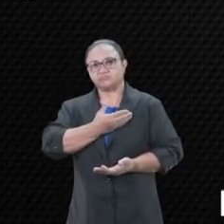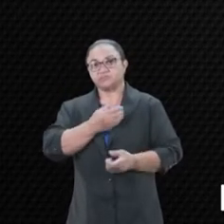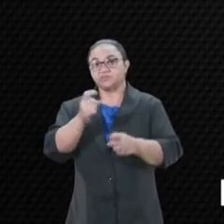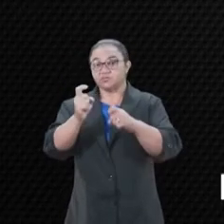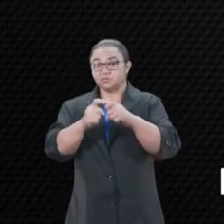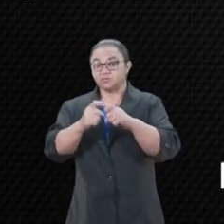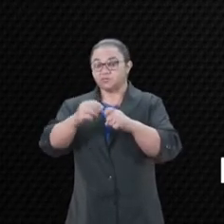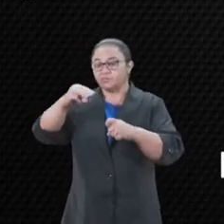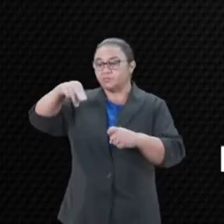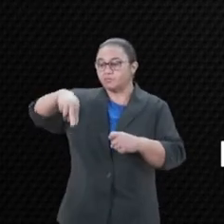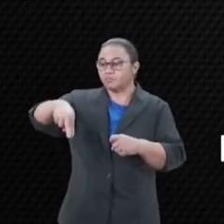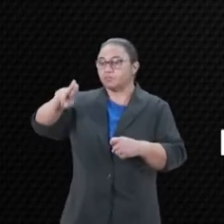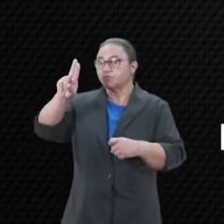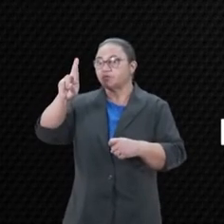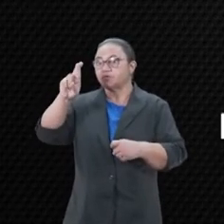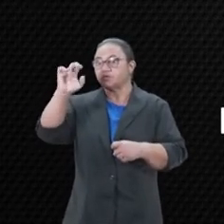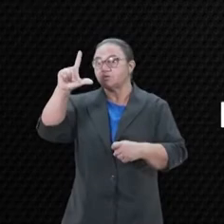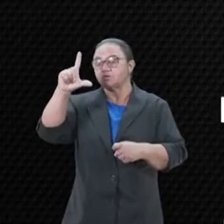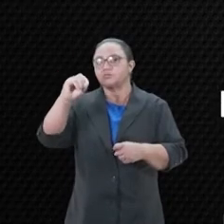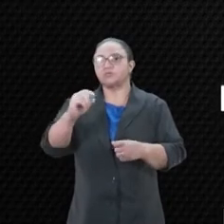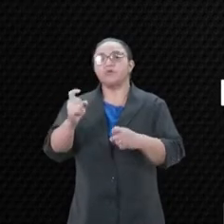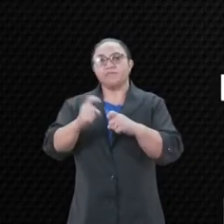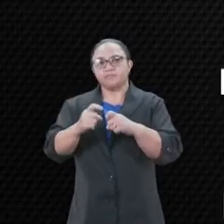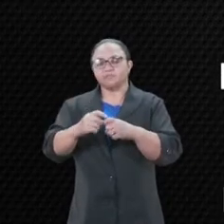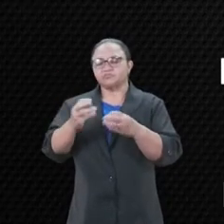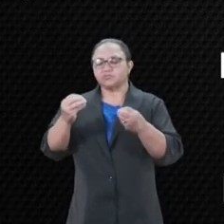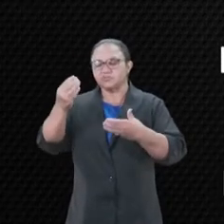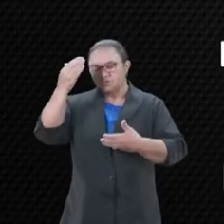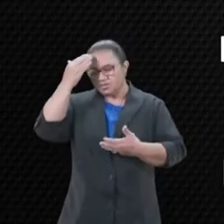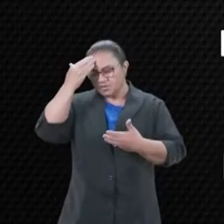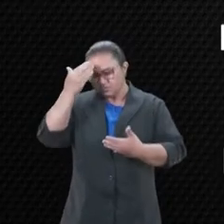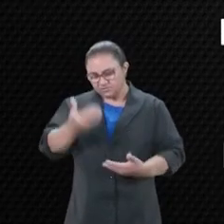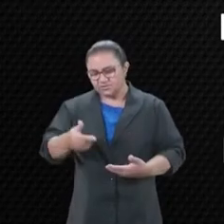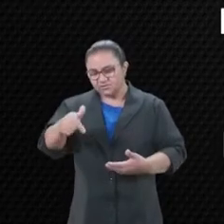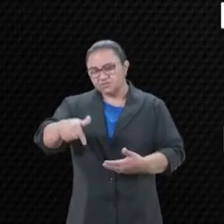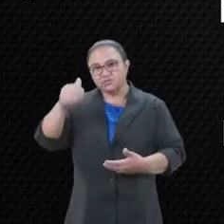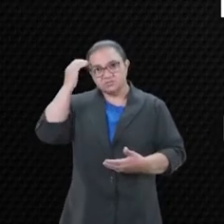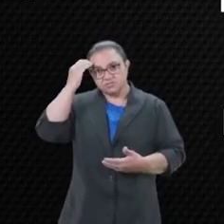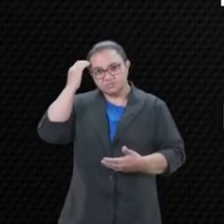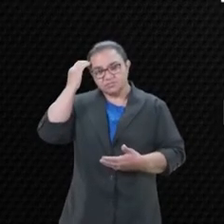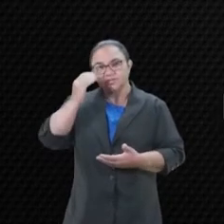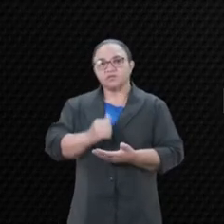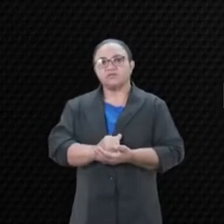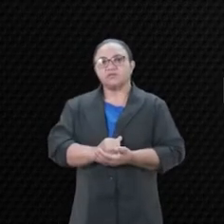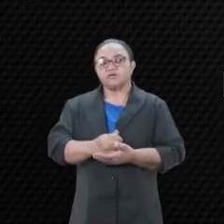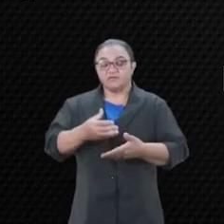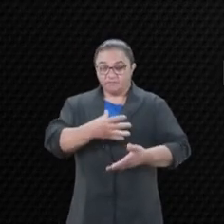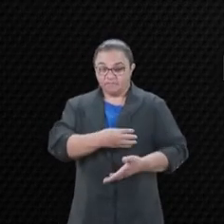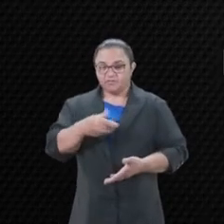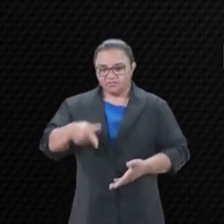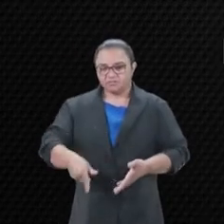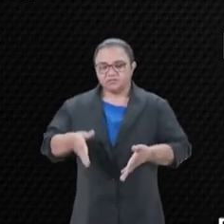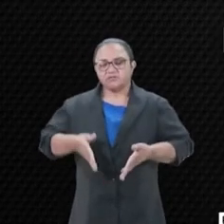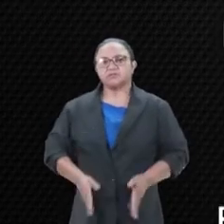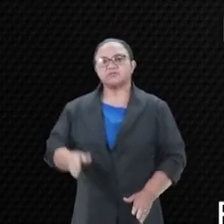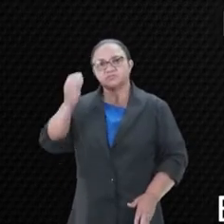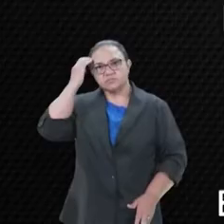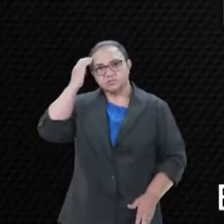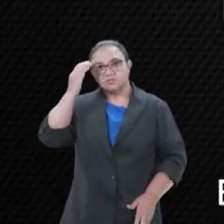Doutor Murilo Borges. Médico muito respeitado em nossa cidade e filho dessa terra.